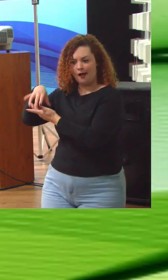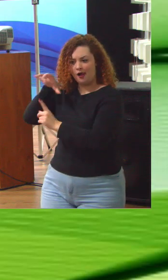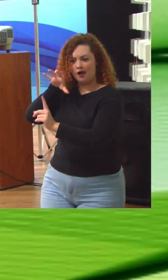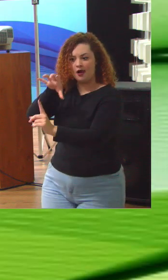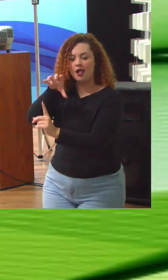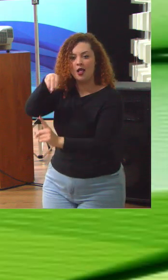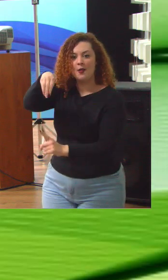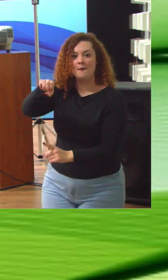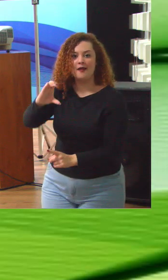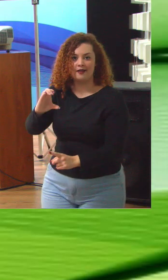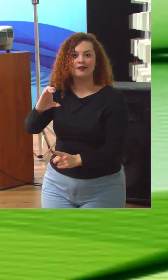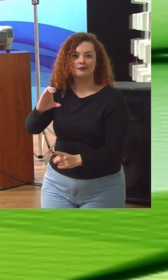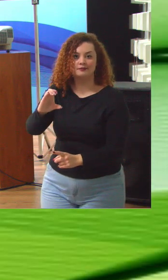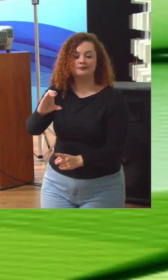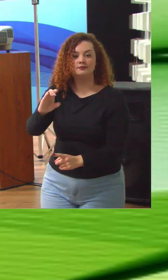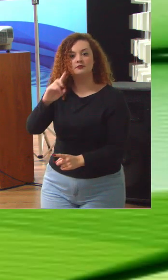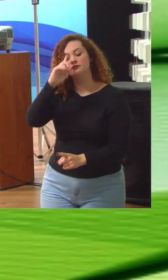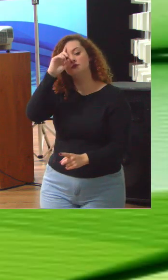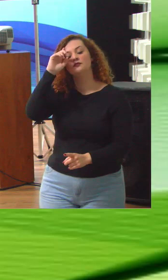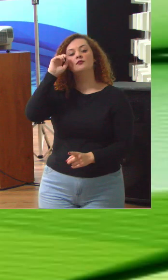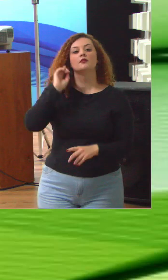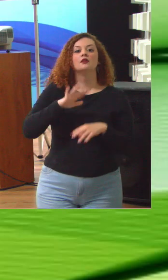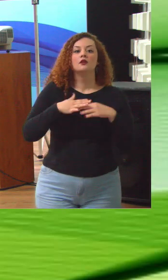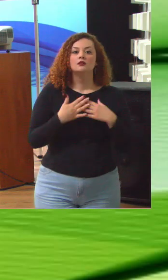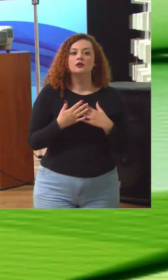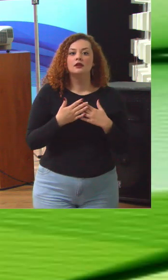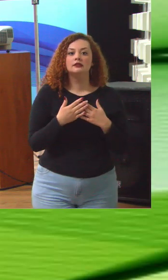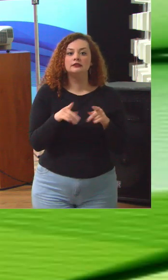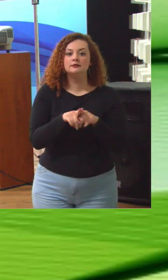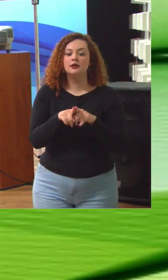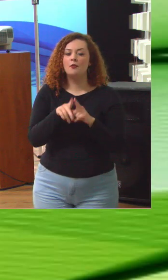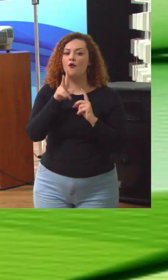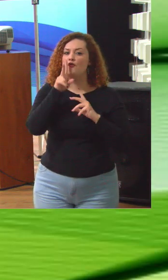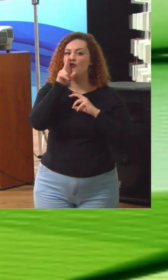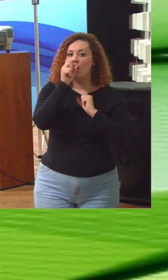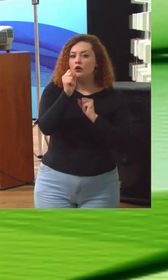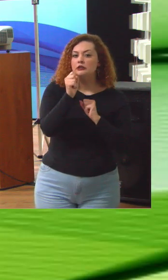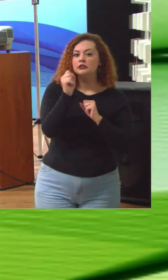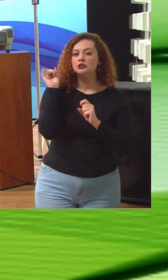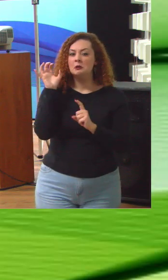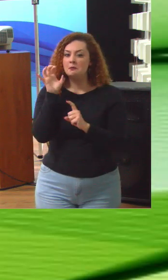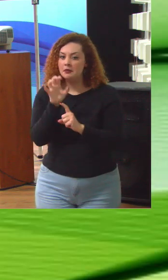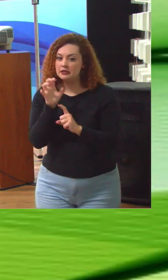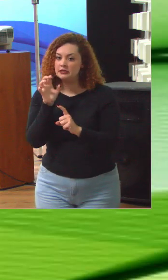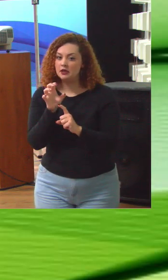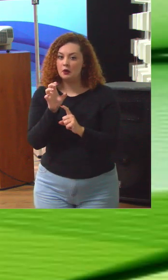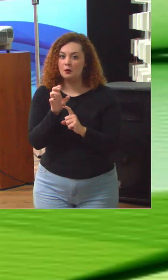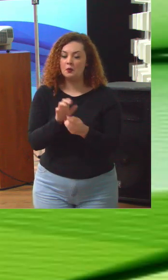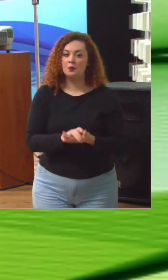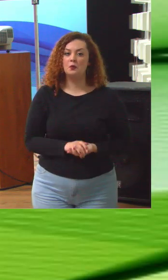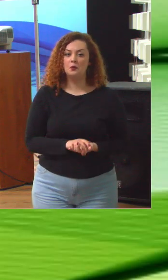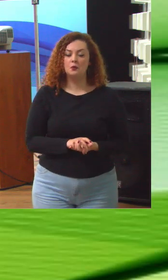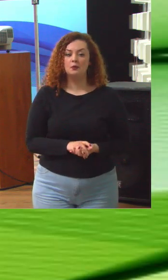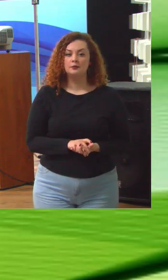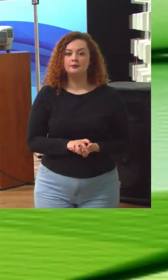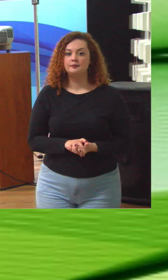externos eles constituem essa força de pressão que